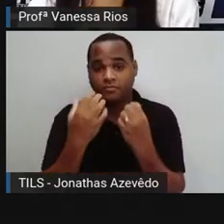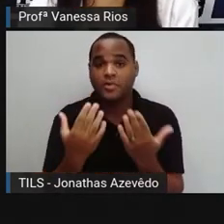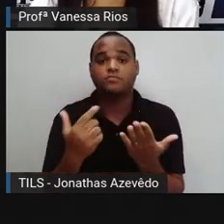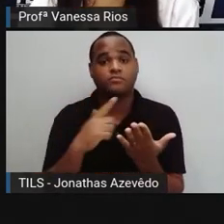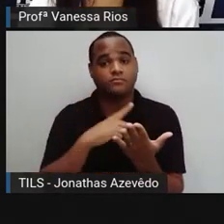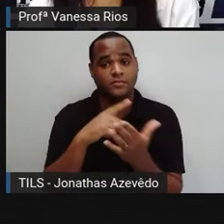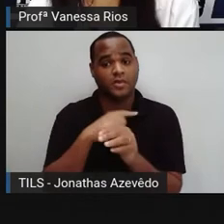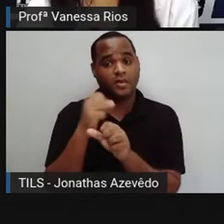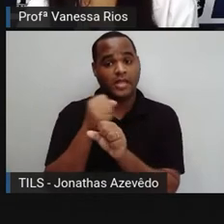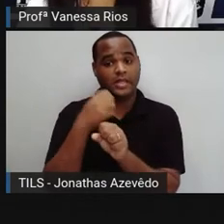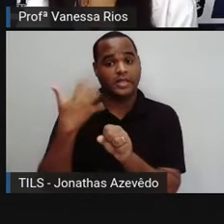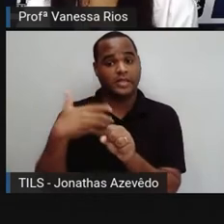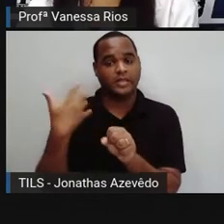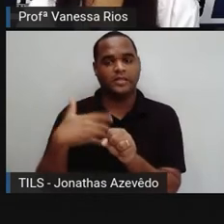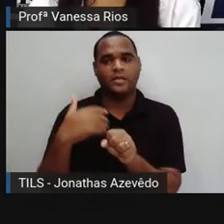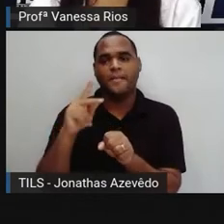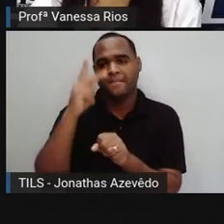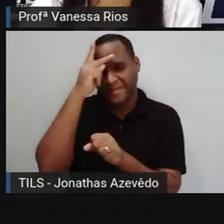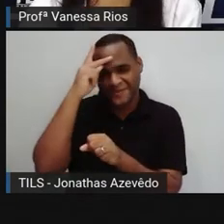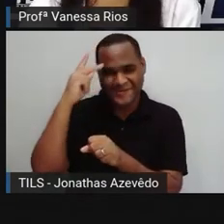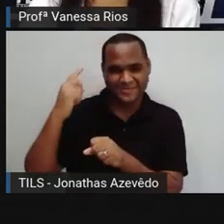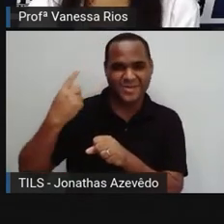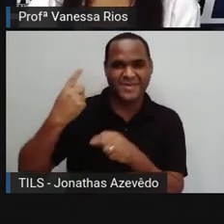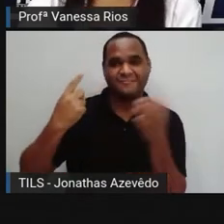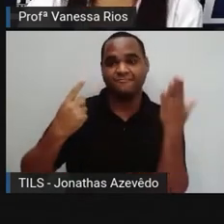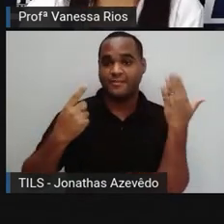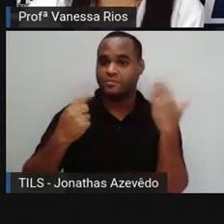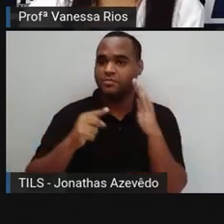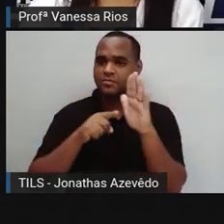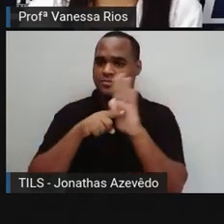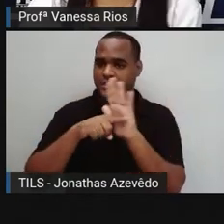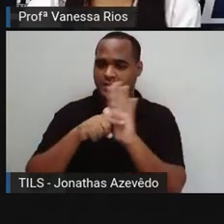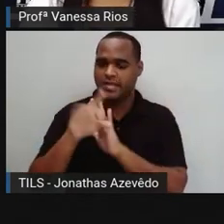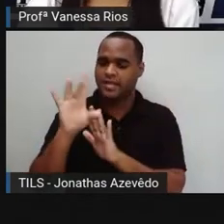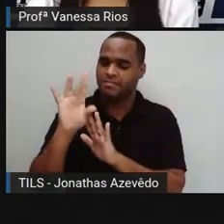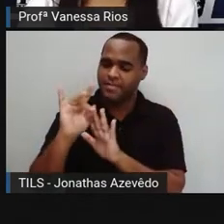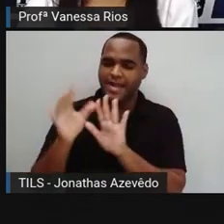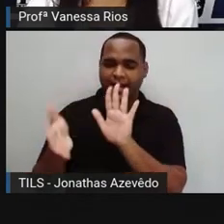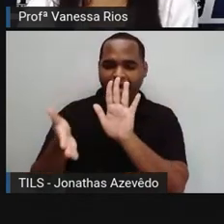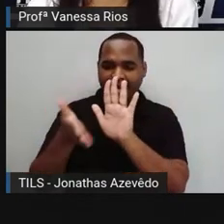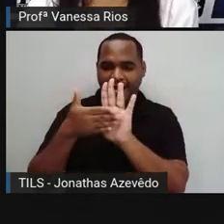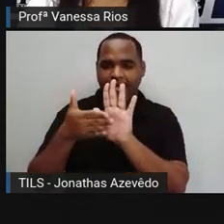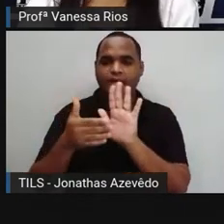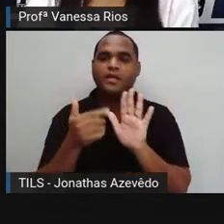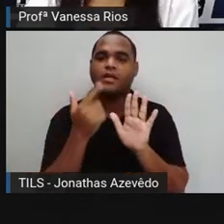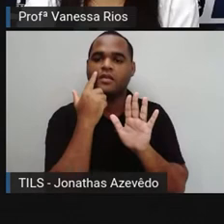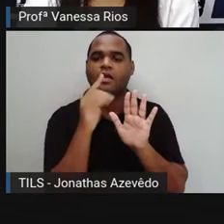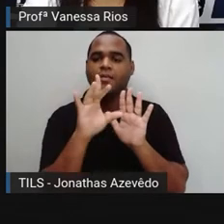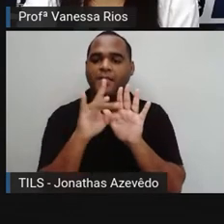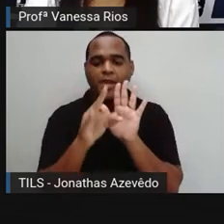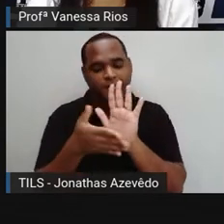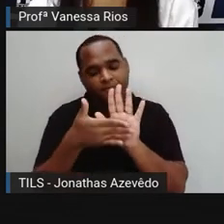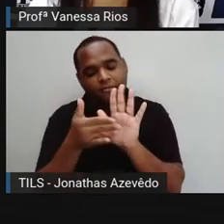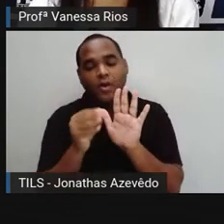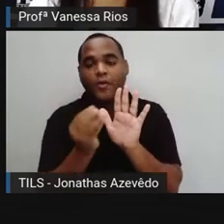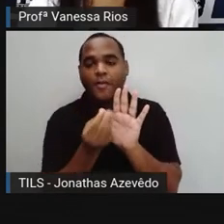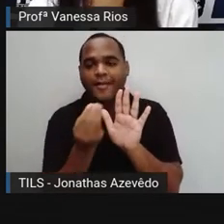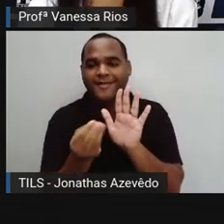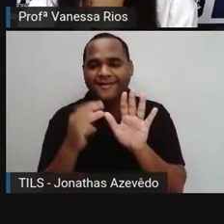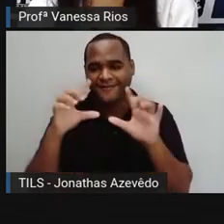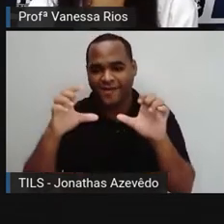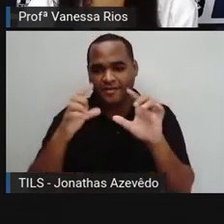aí, não é, os pioneiros, que pesquisaram como fixar uma imagem no papel, que é tirar uma